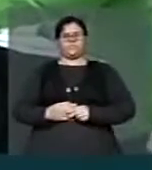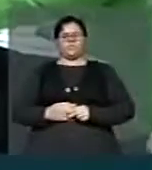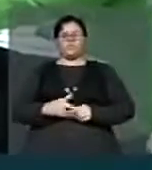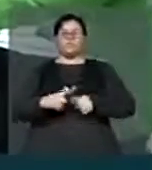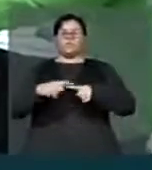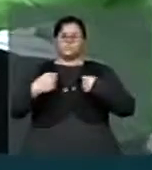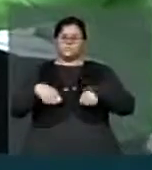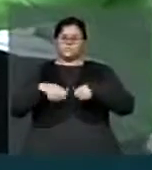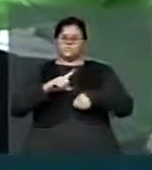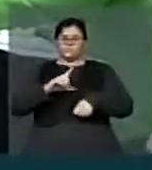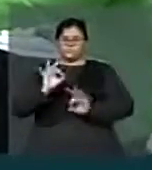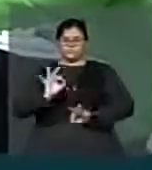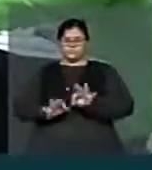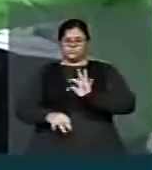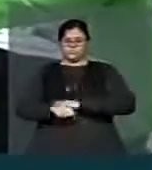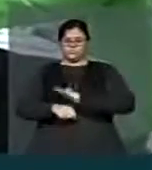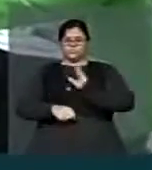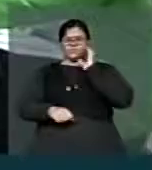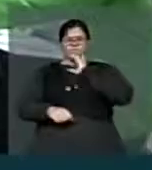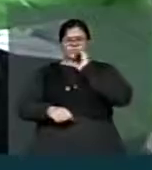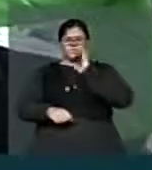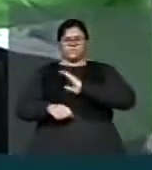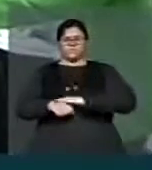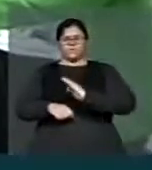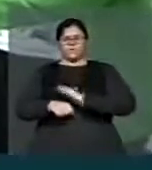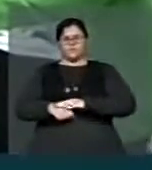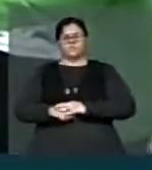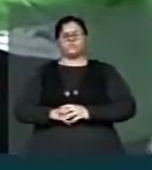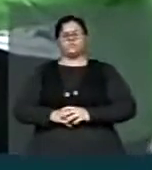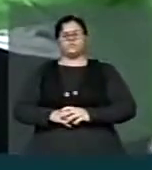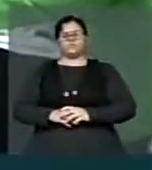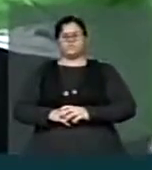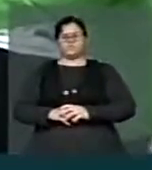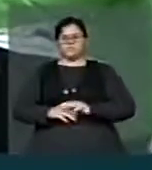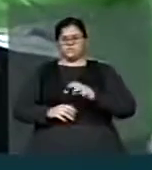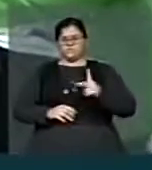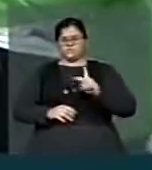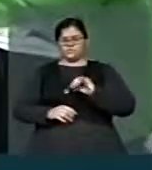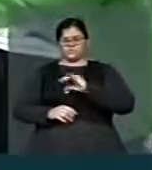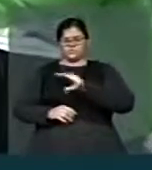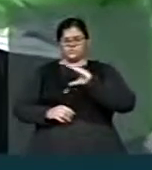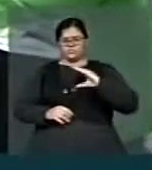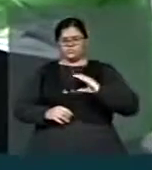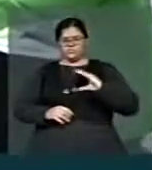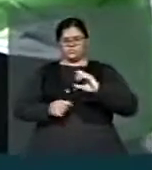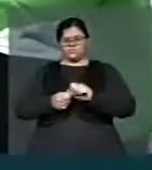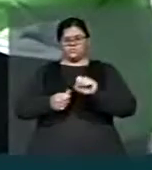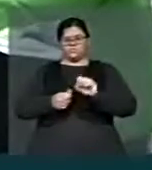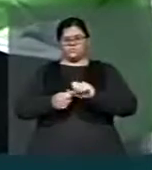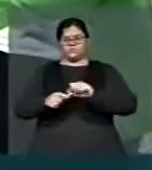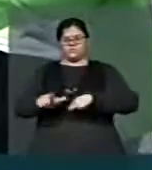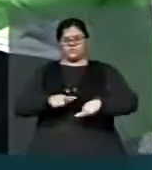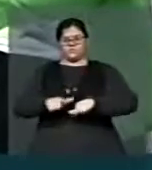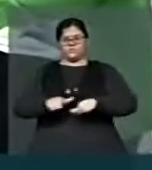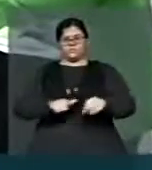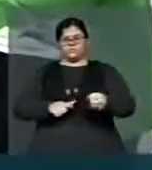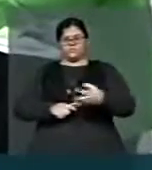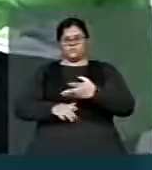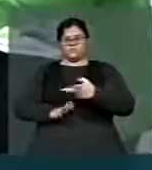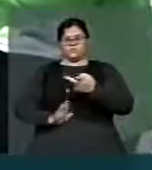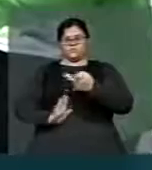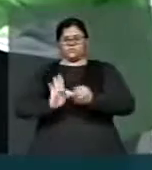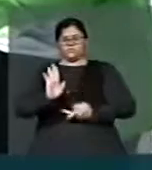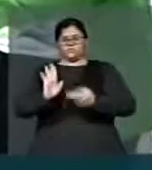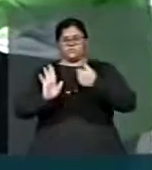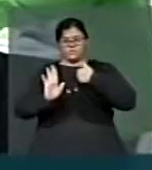justiça mais rápida, mais ágil, e a comissão que elaborou, que trabalhou no novo projeto, que eu